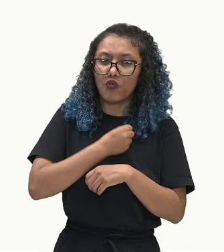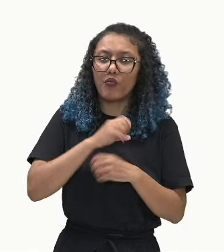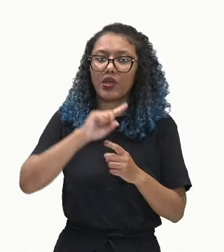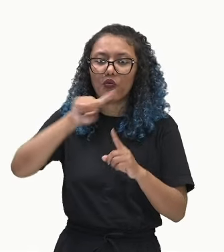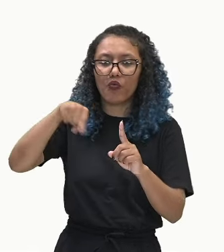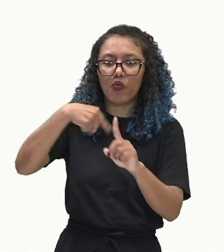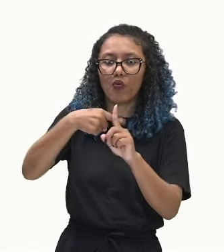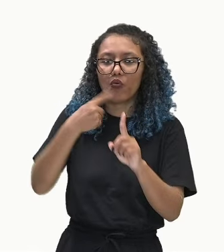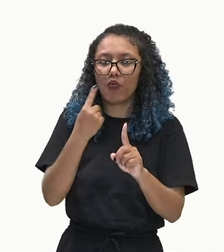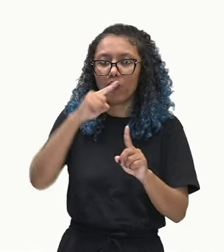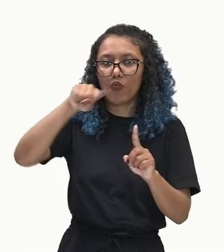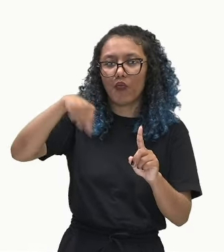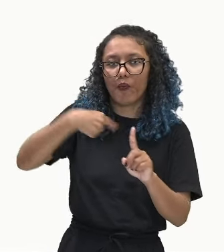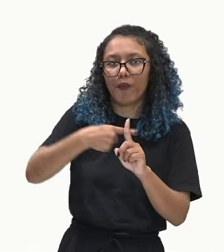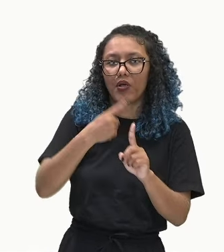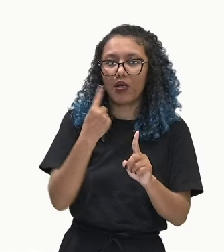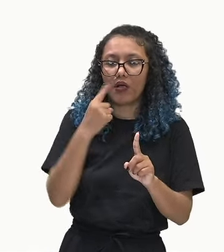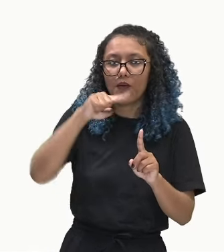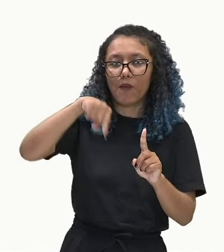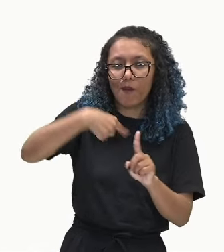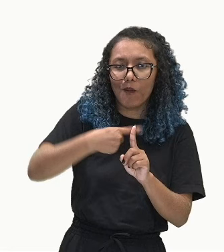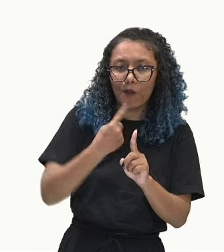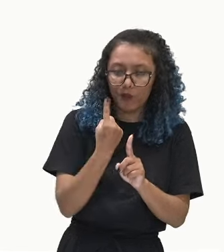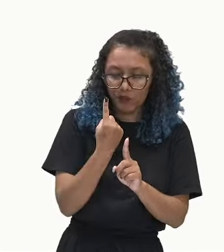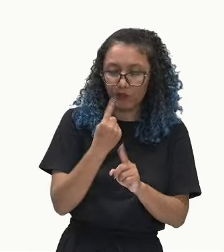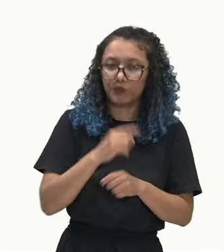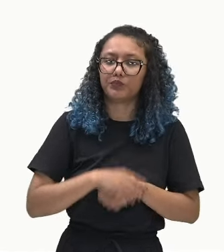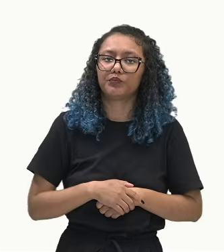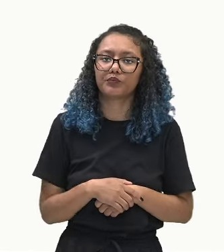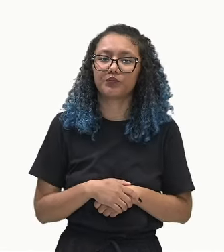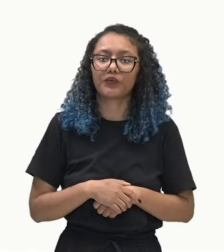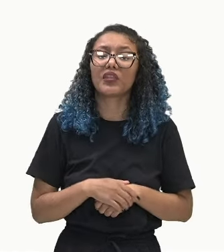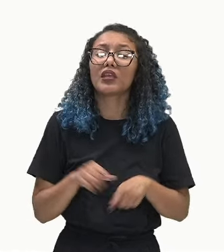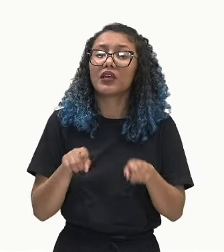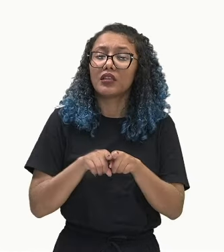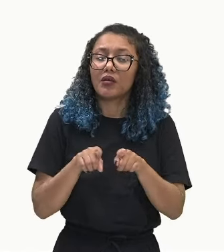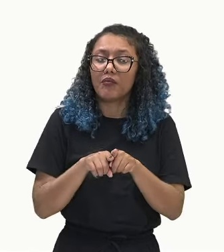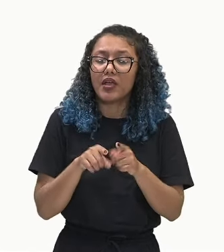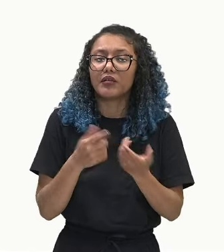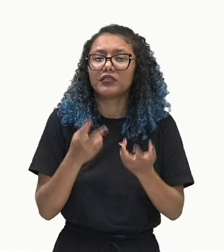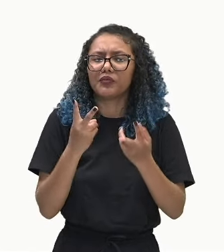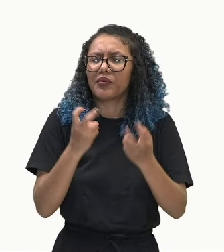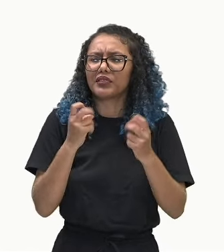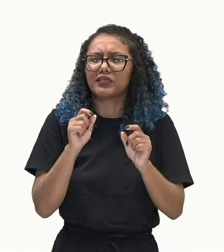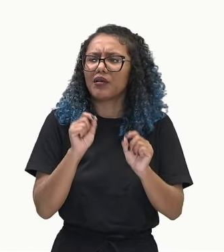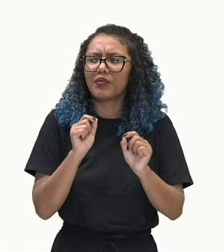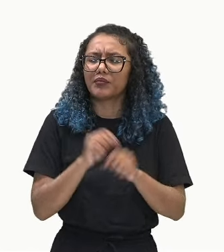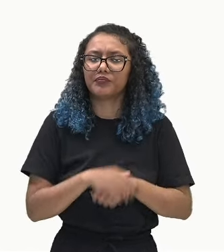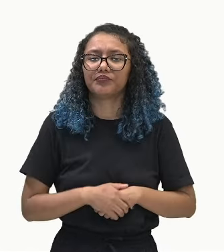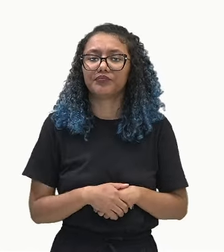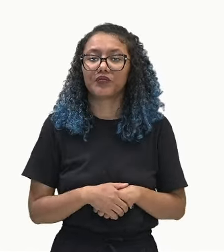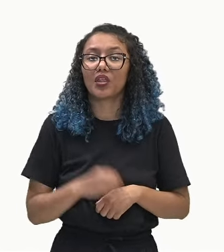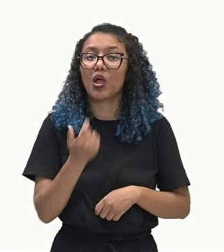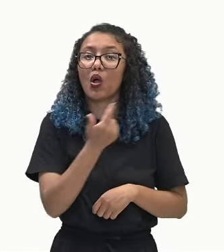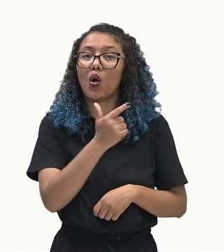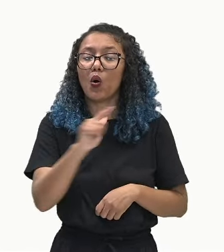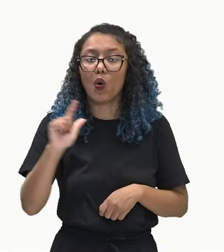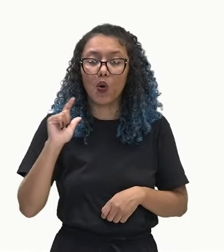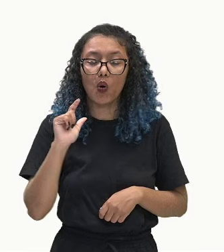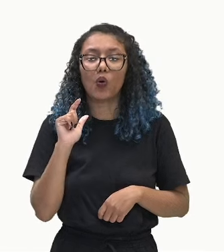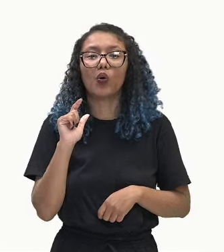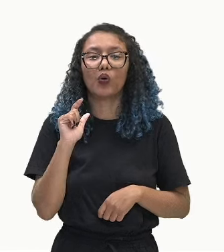unidade. E a gente também consegue identificar nessa progressão um outro termo.